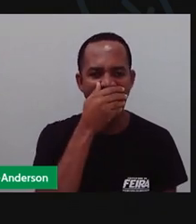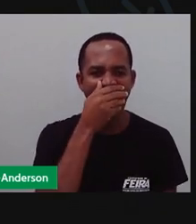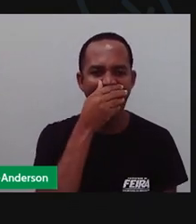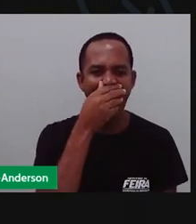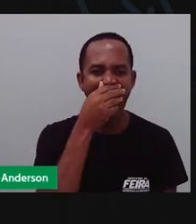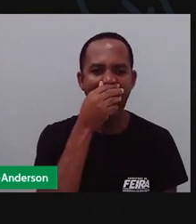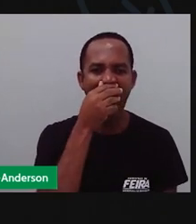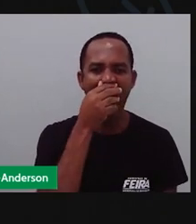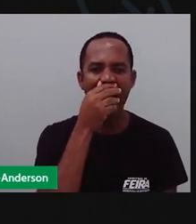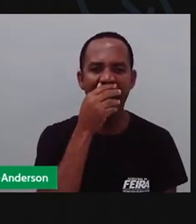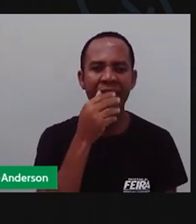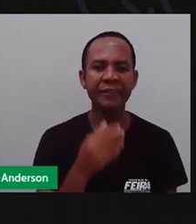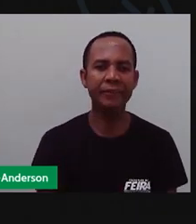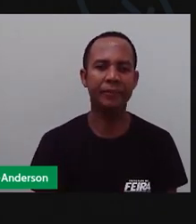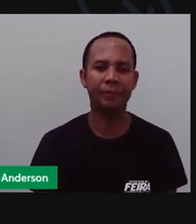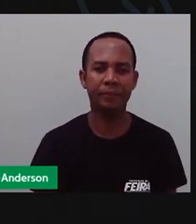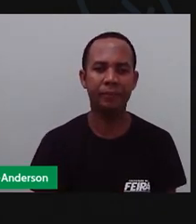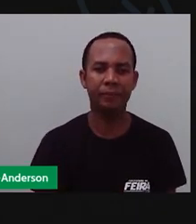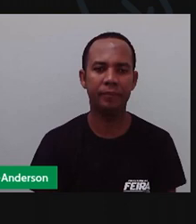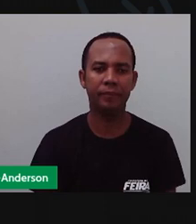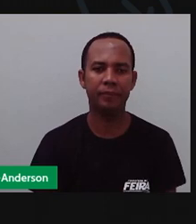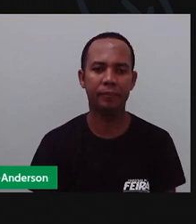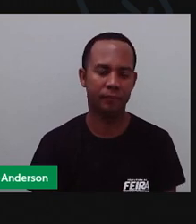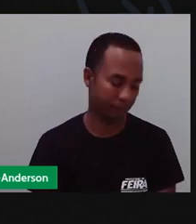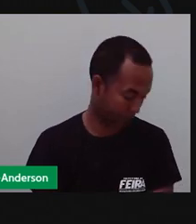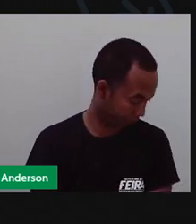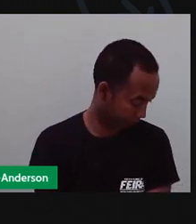Aí eu venho pintando, bonitinho, ó.